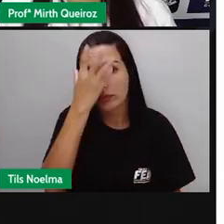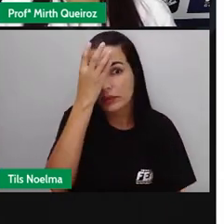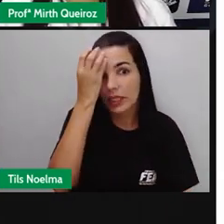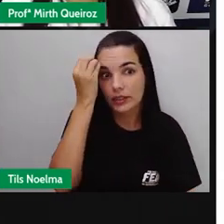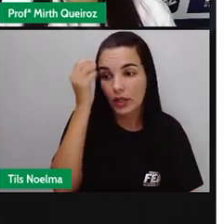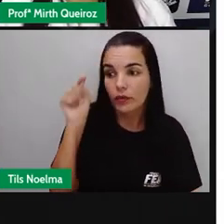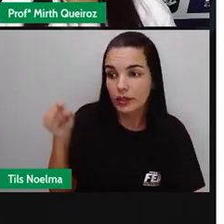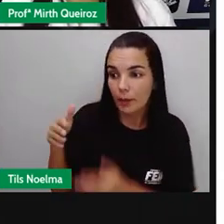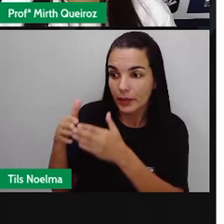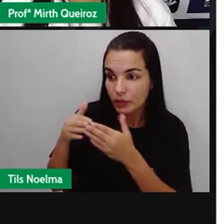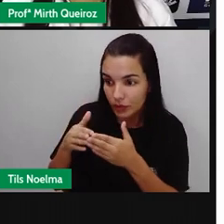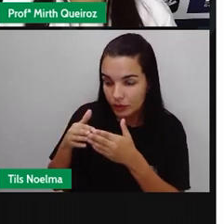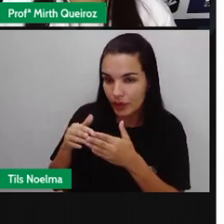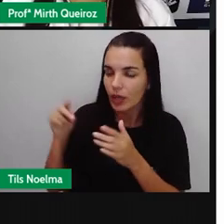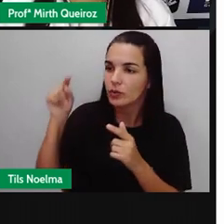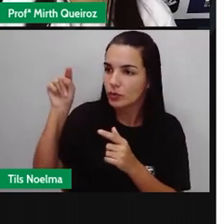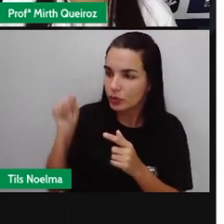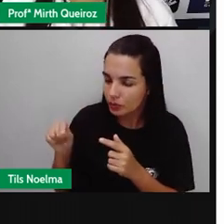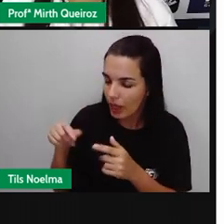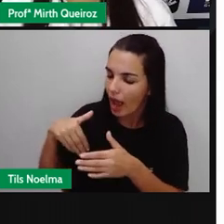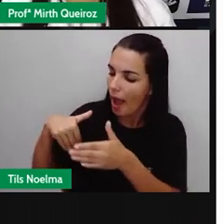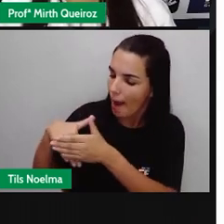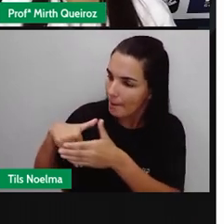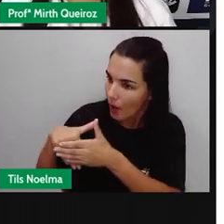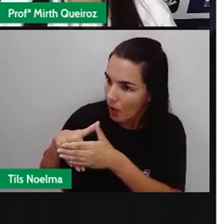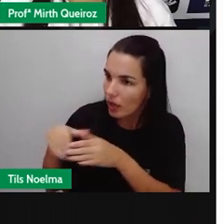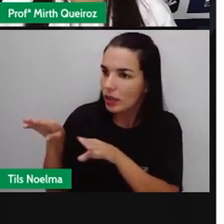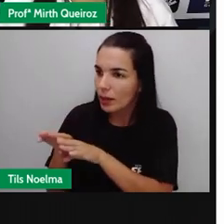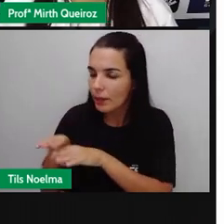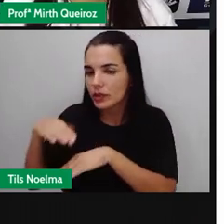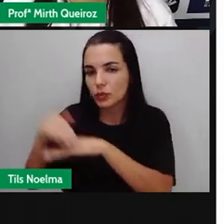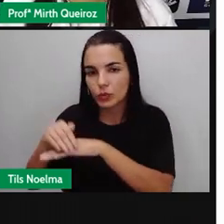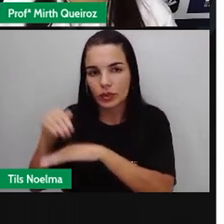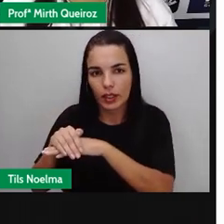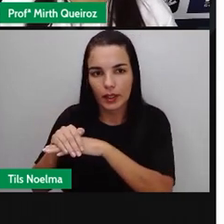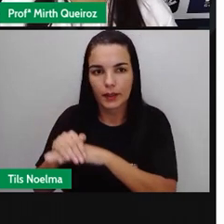trazer o que você pediu. A bola e a chuteira.